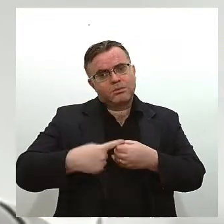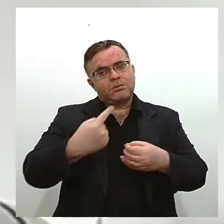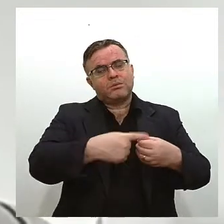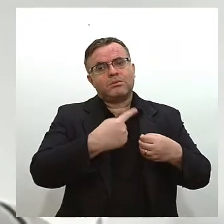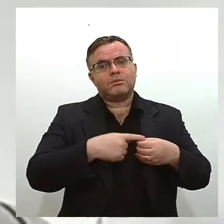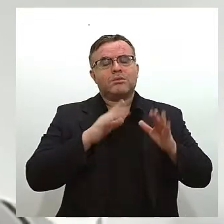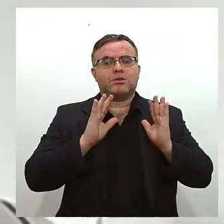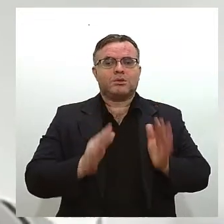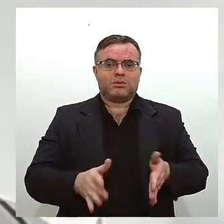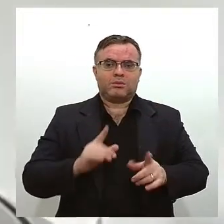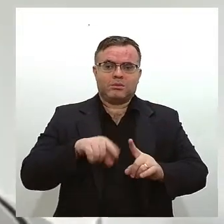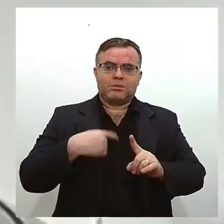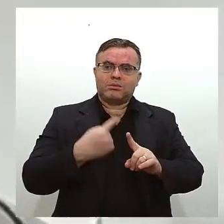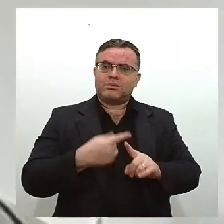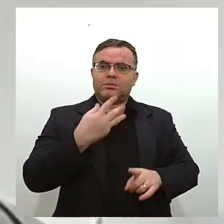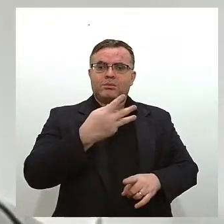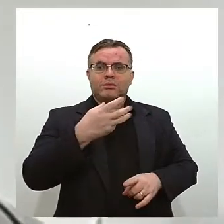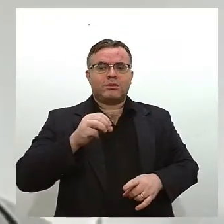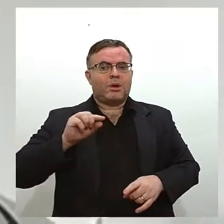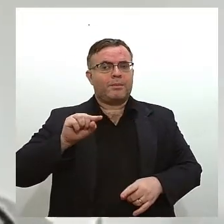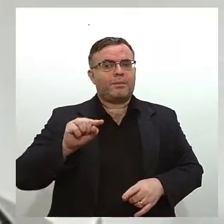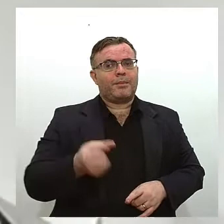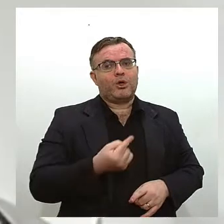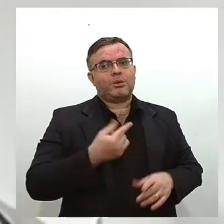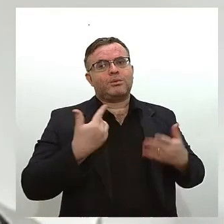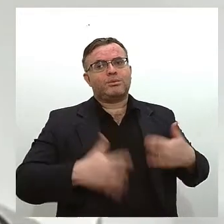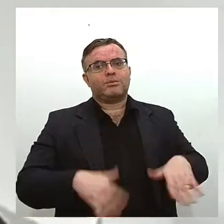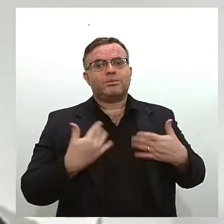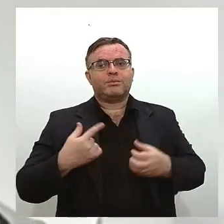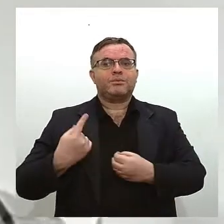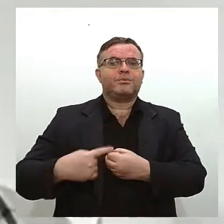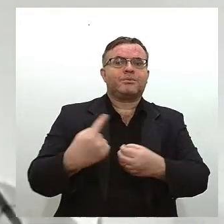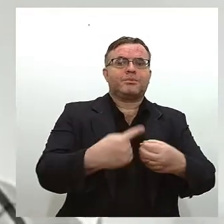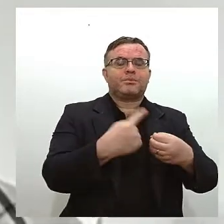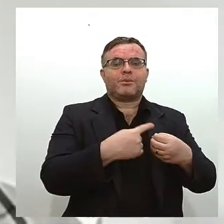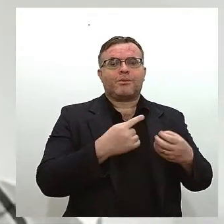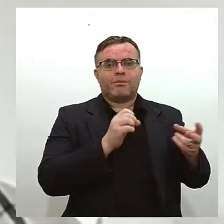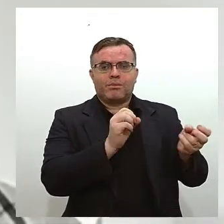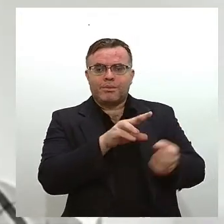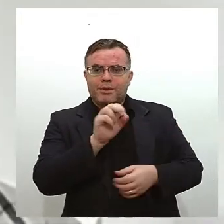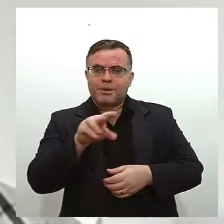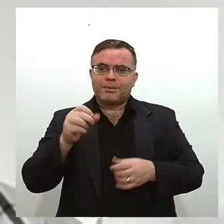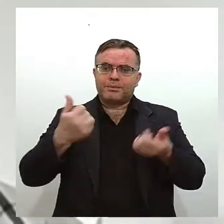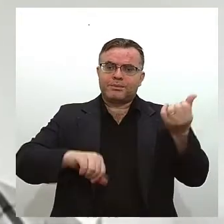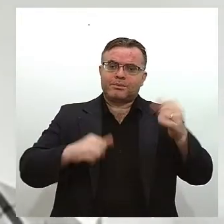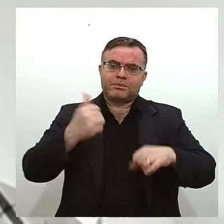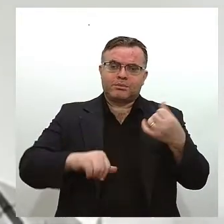acima de 30 mil habitantes são os municípios que a gente mais analisa